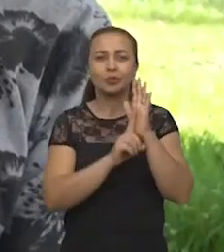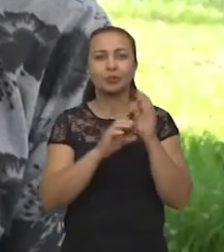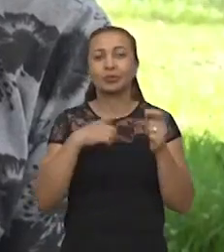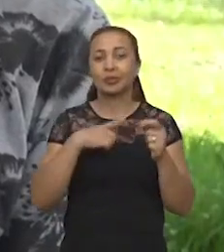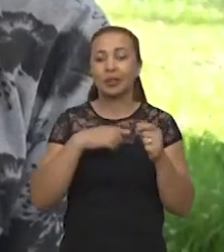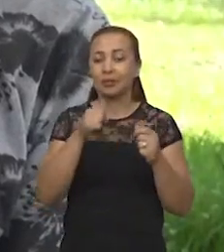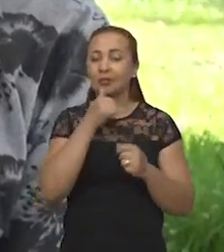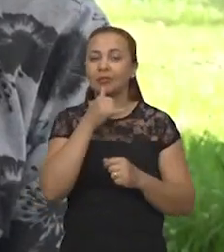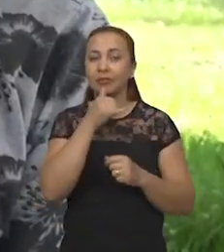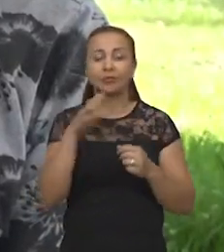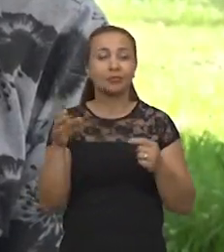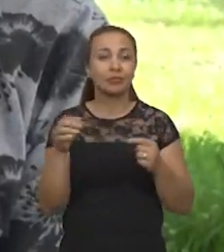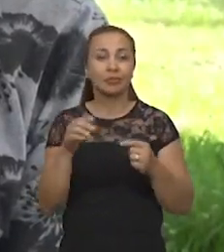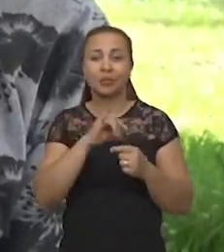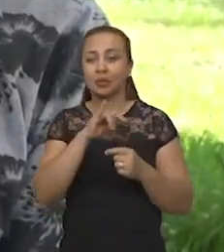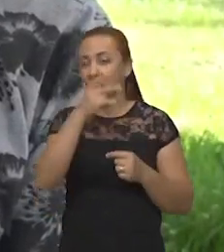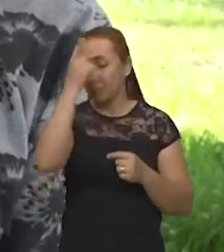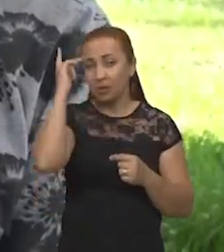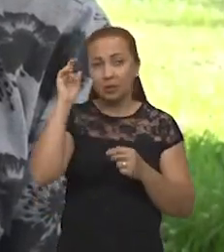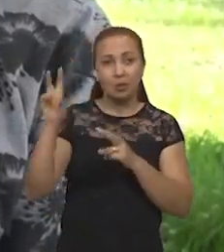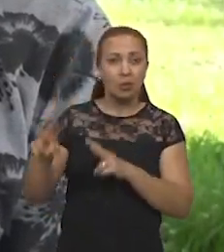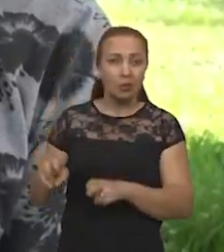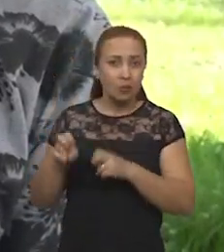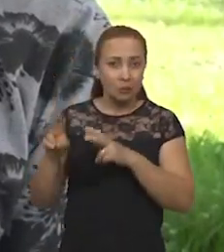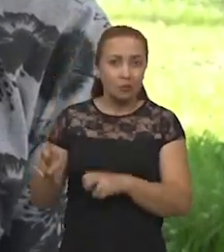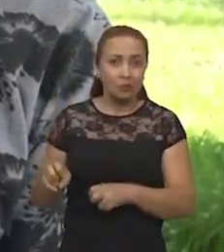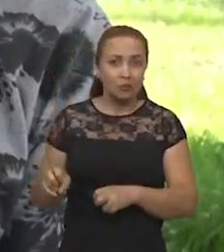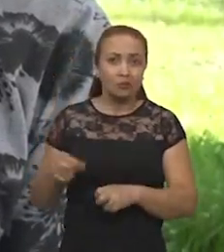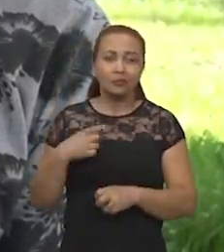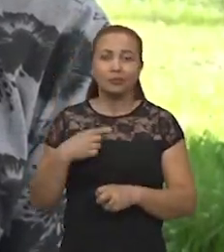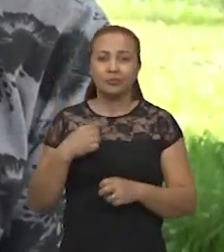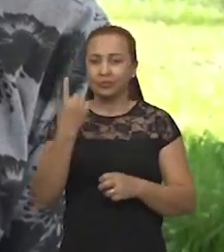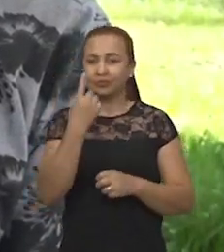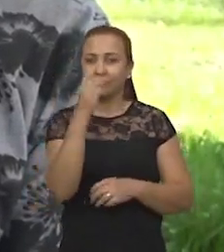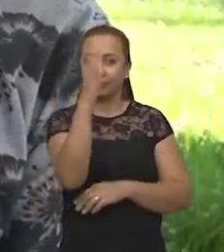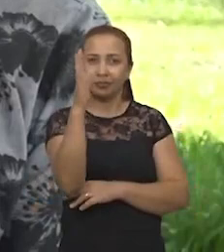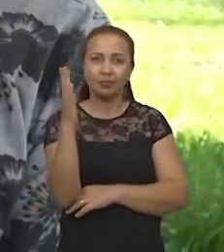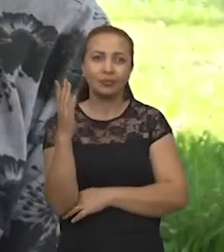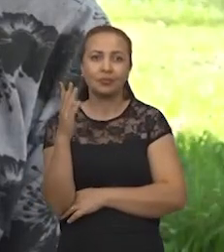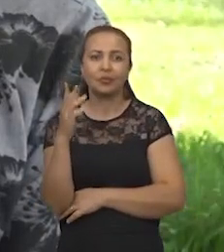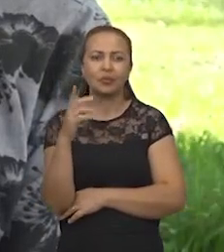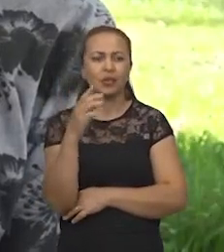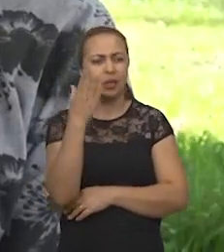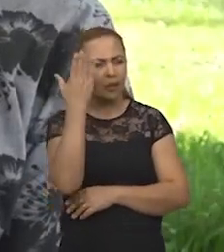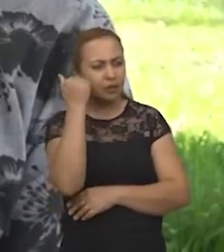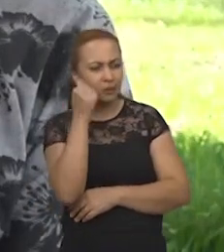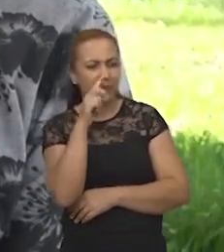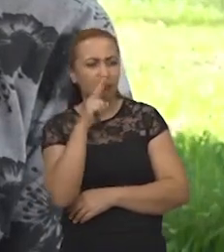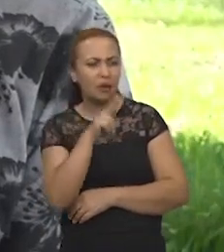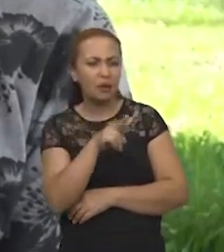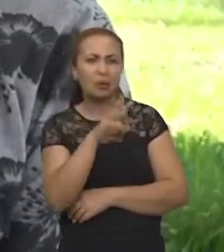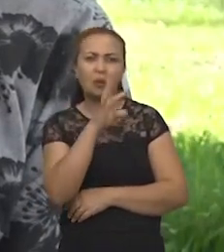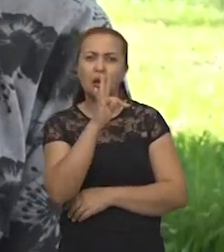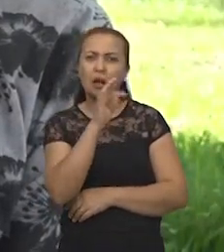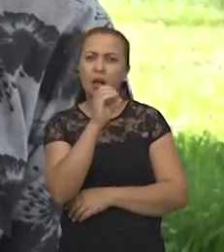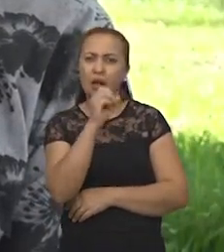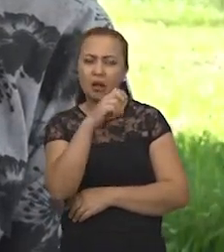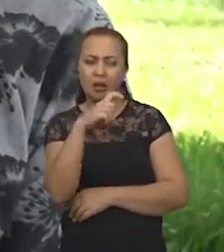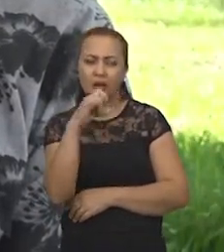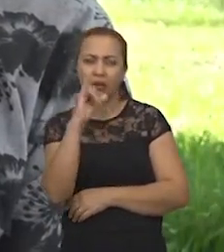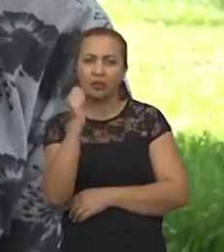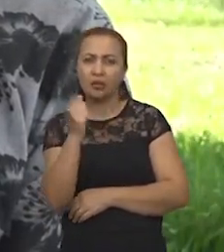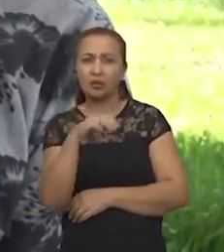por exemplo, se um agricultor tem uma dada espécie que ele identificou, por exemplo, como tóxica para